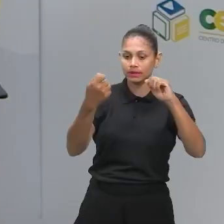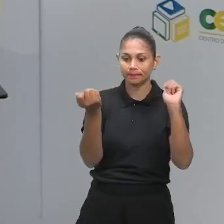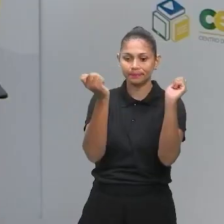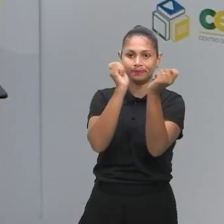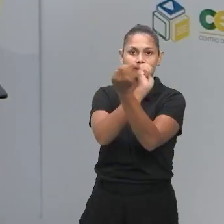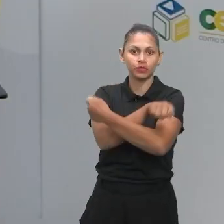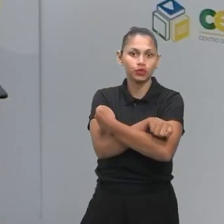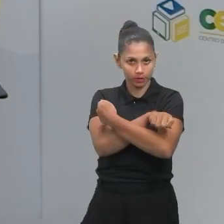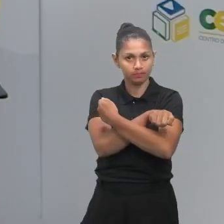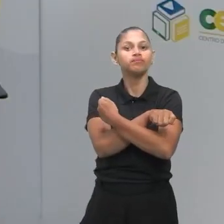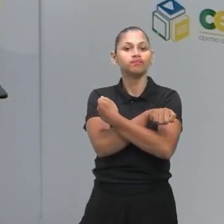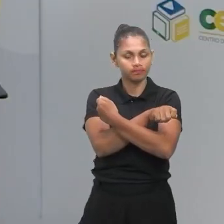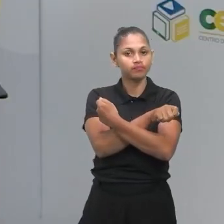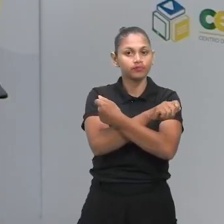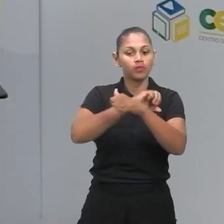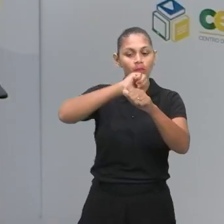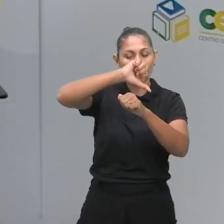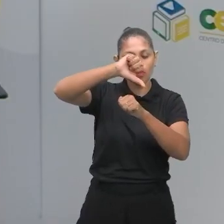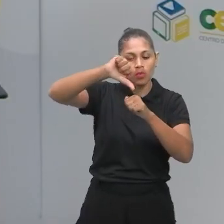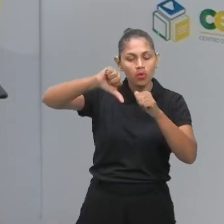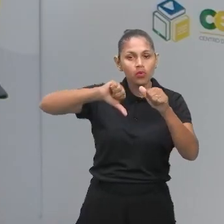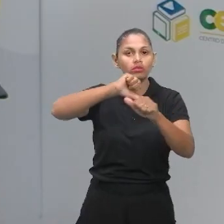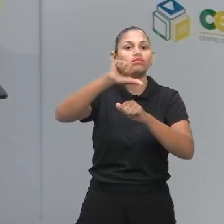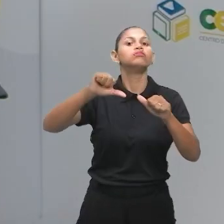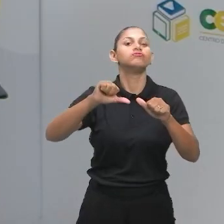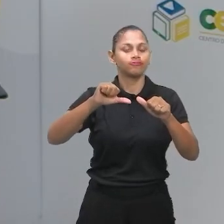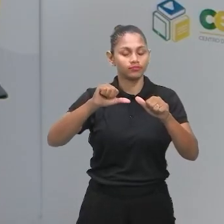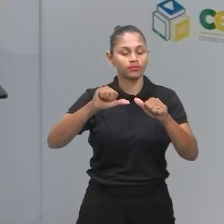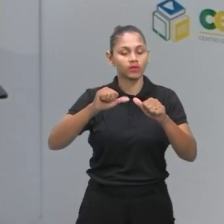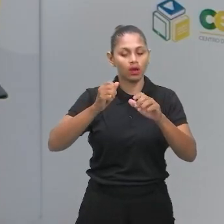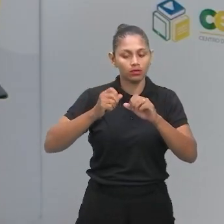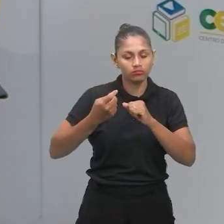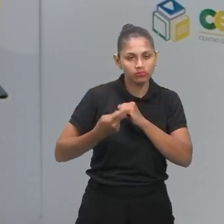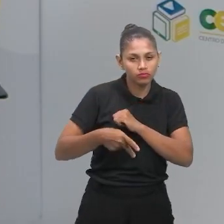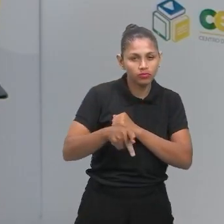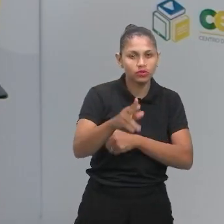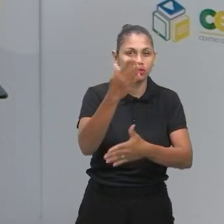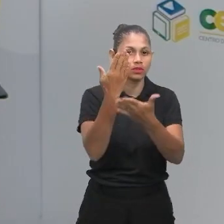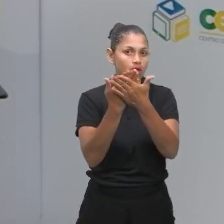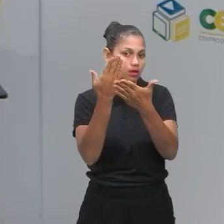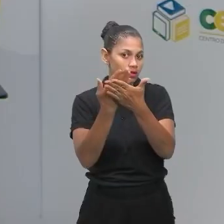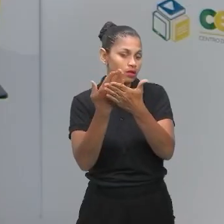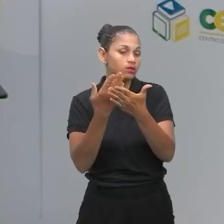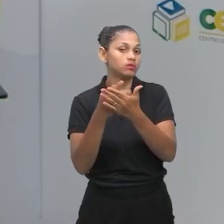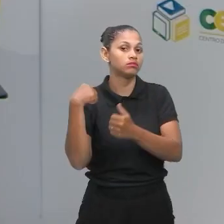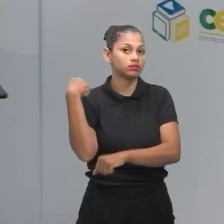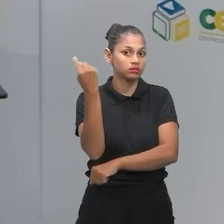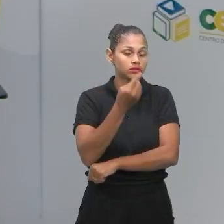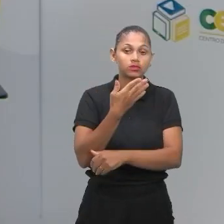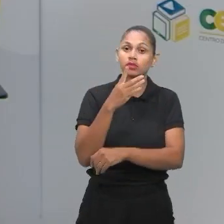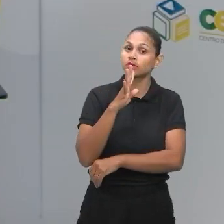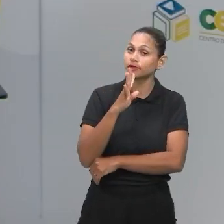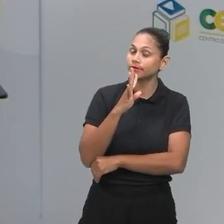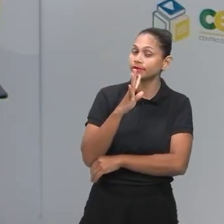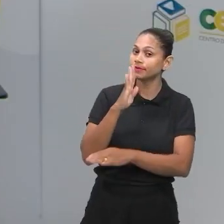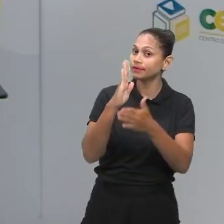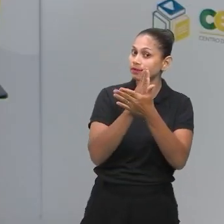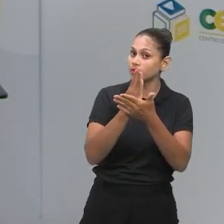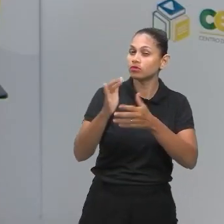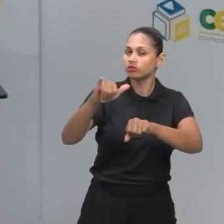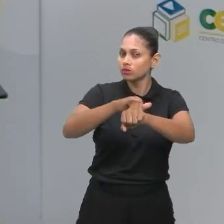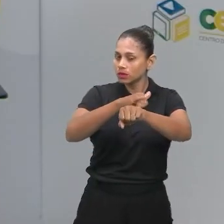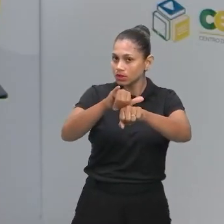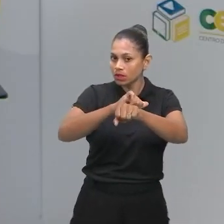Então, isso é algo muito importante no dia da sua prova. Ao longo das nossas aulas, a gente vai conhecer algumas estratégias de conversão de